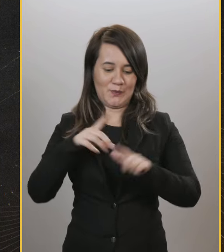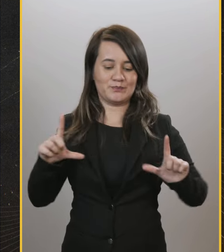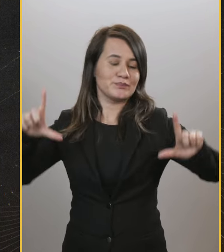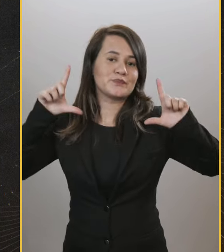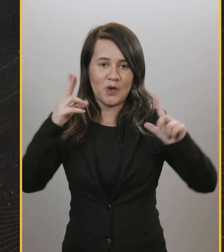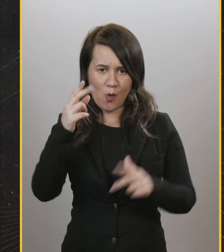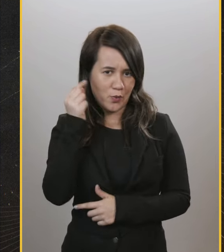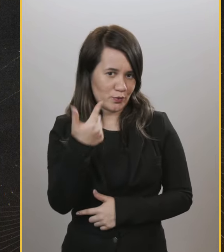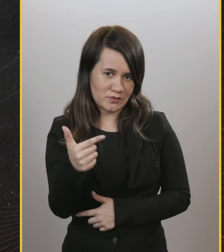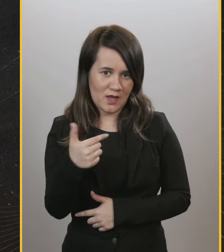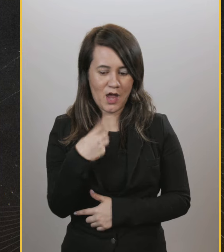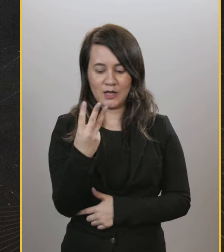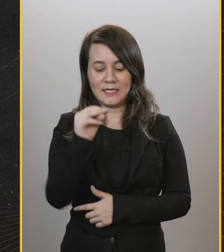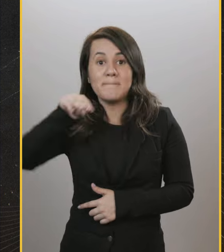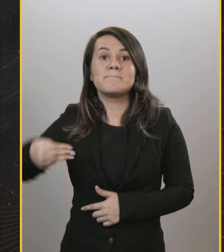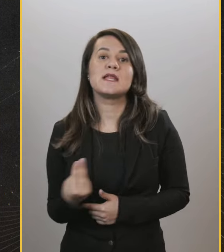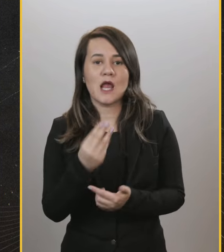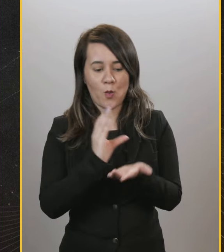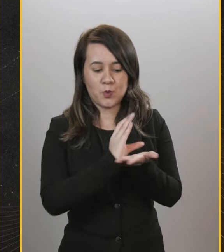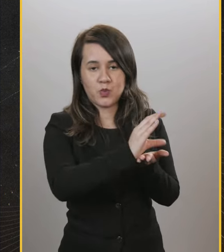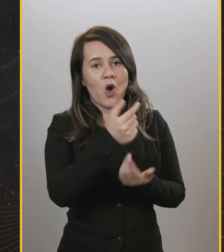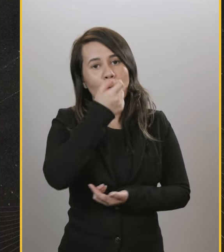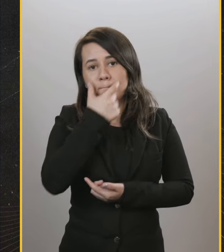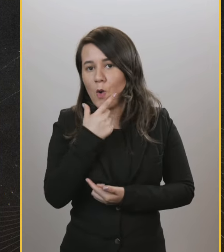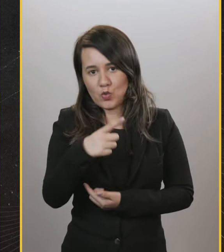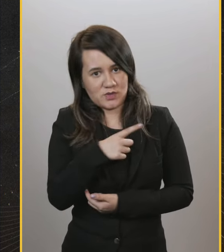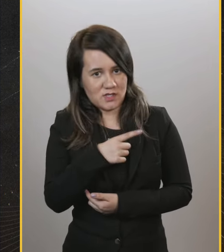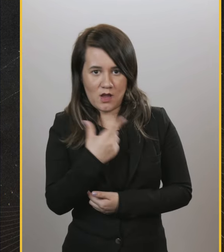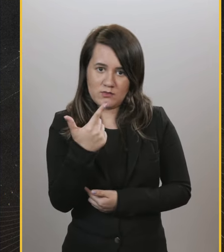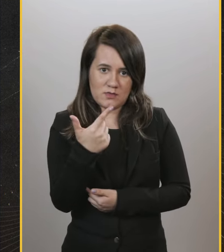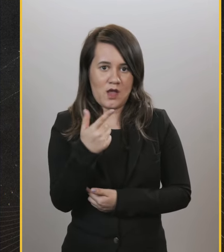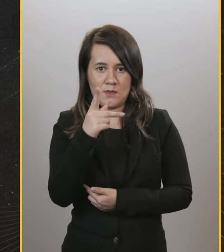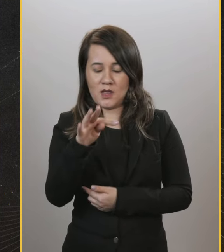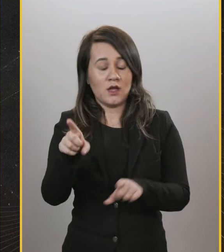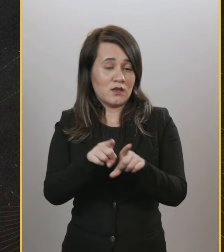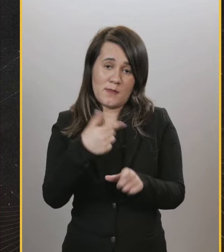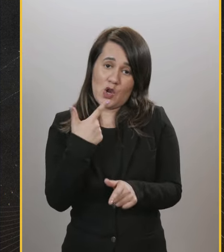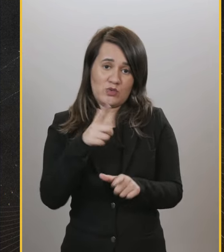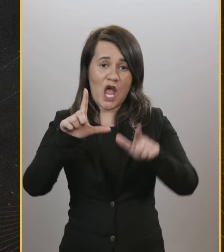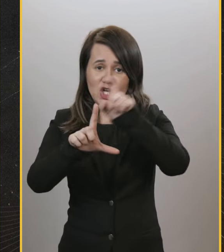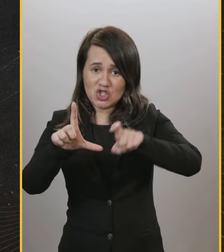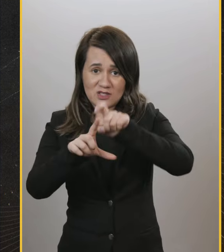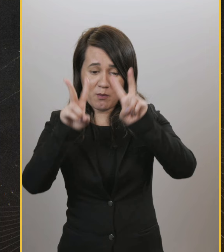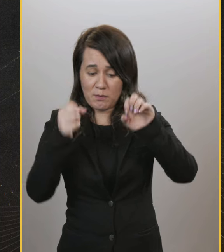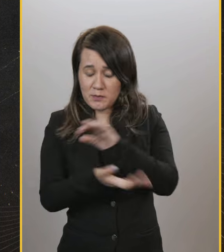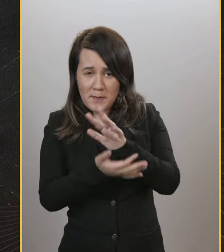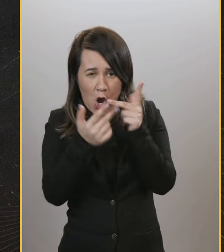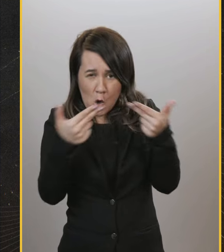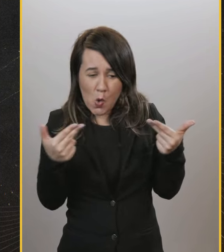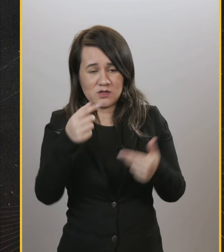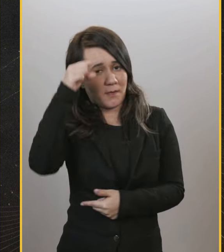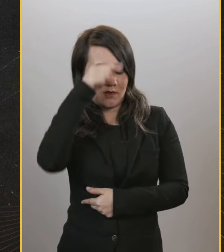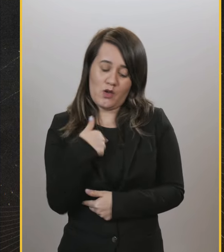tenho os sete minutos do Nunes na televisão. Eu não tenho os 30 milhões que o Boulos recebeu do fundo eleitoral do PT. Eu não tenho a máfia digital do Marçal. Eu